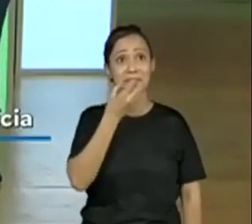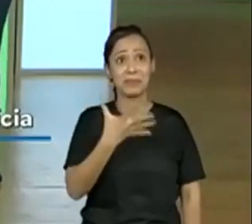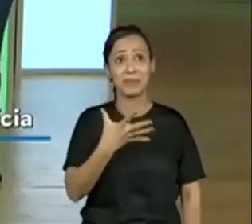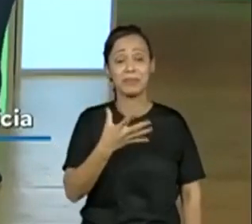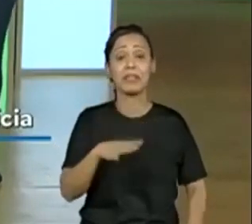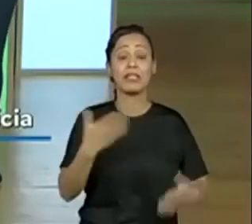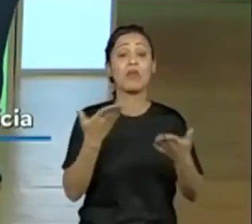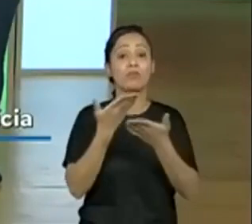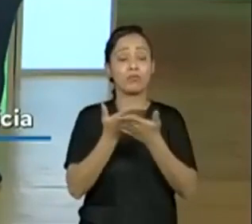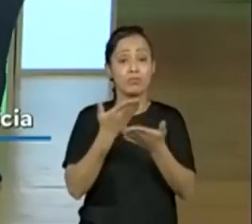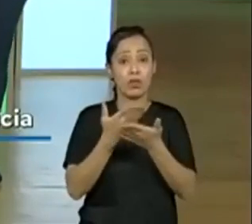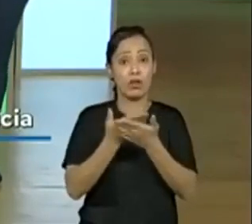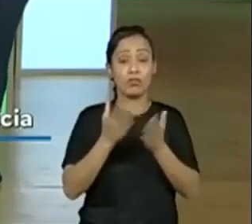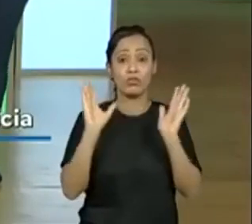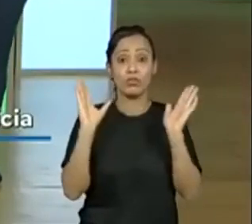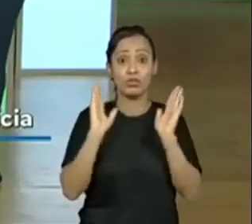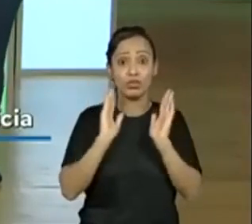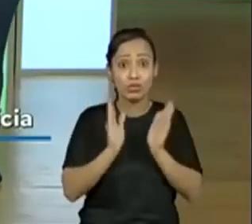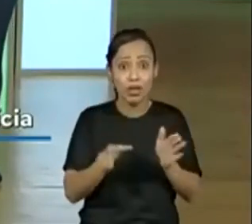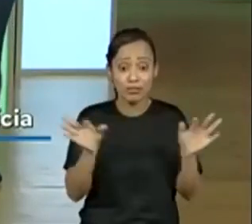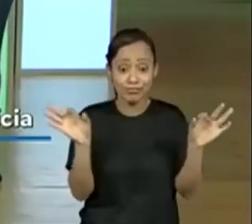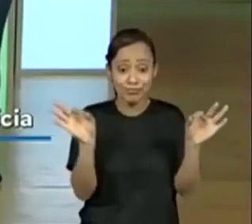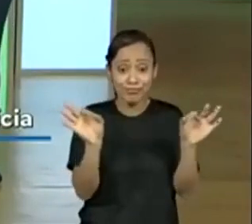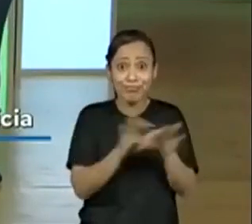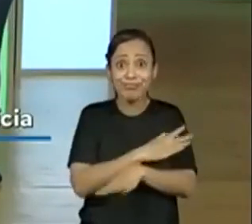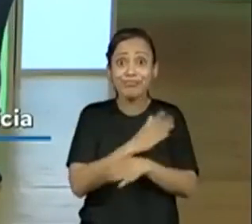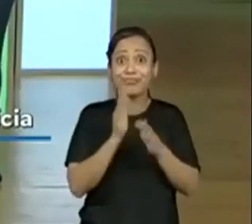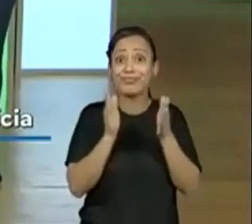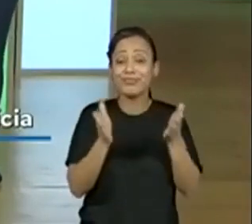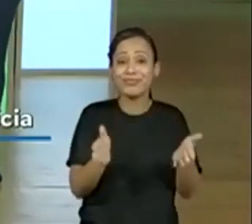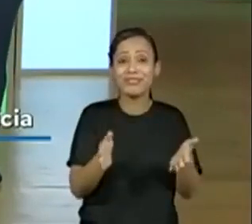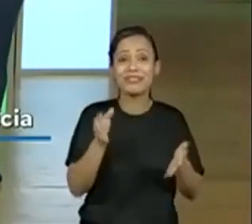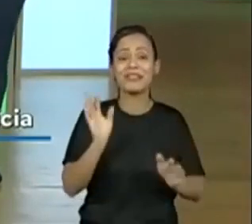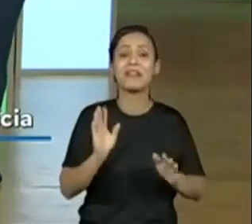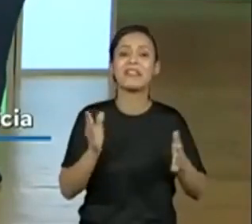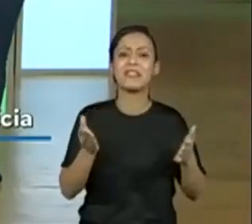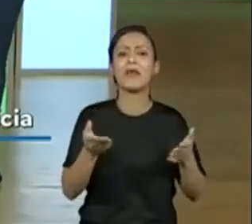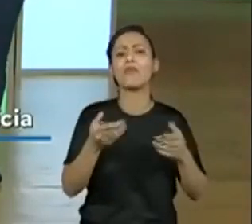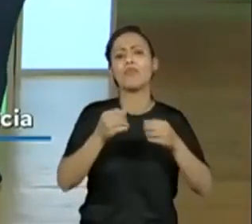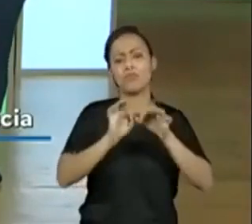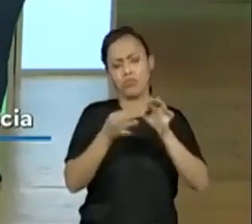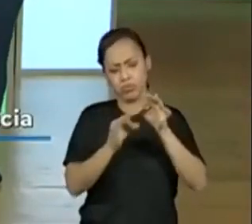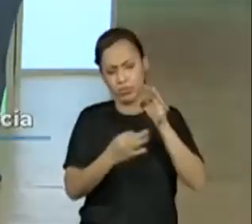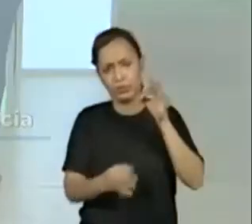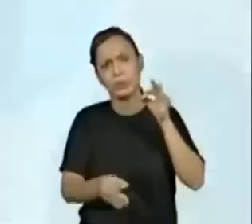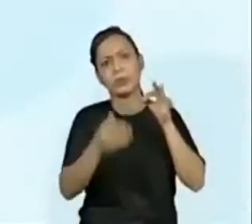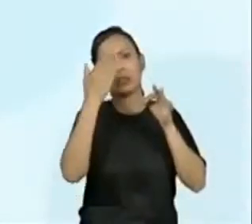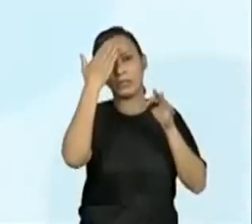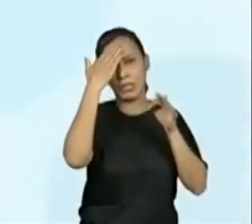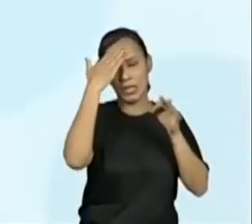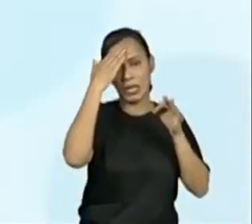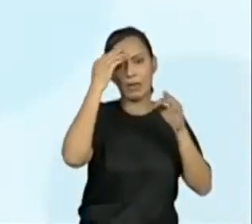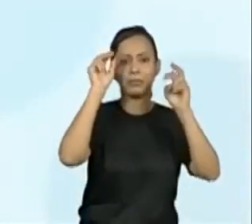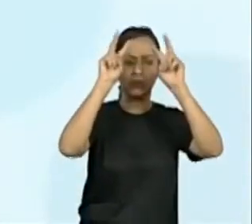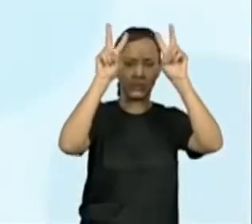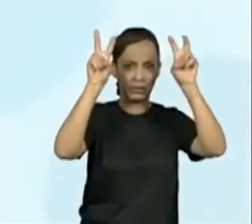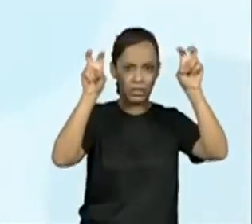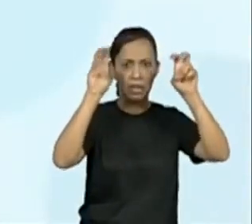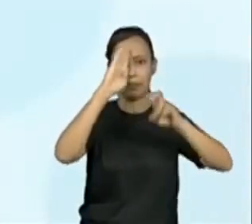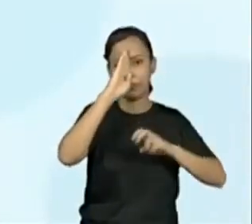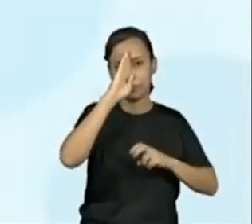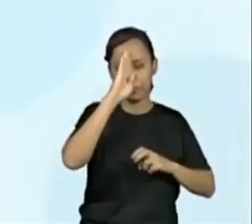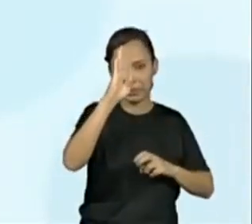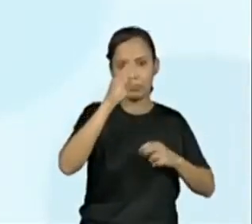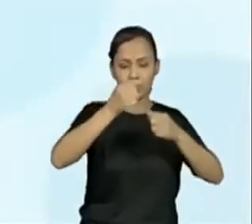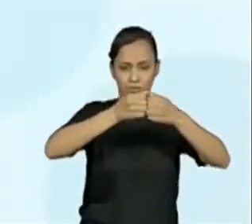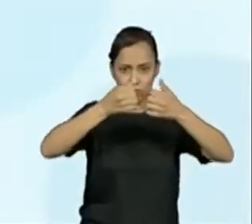Mas essa aula passou super rápido, nós lemos uma notícia até que extensa, né? E nessa aula realizamos a leitura de